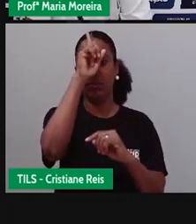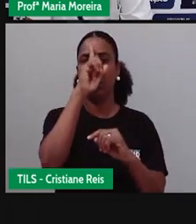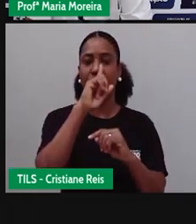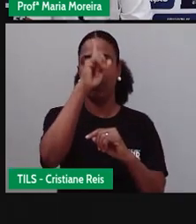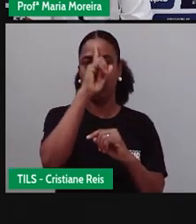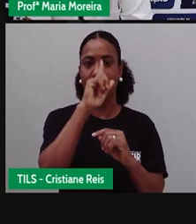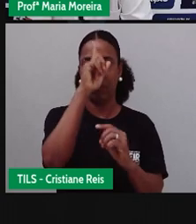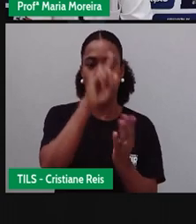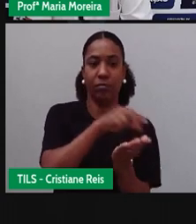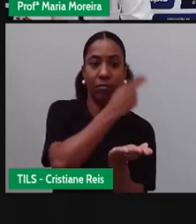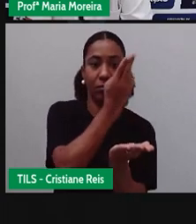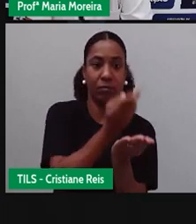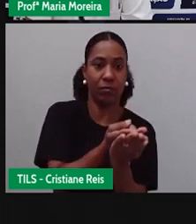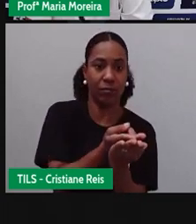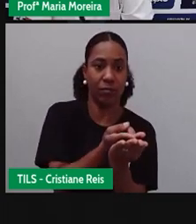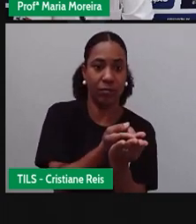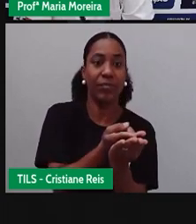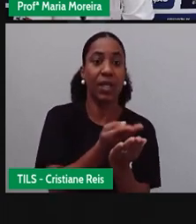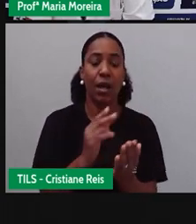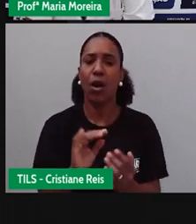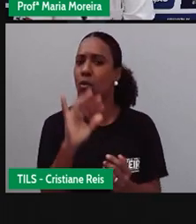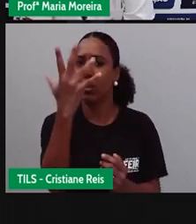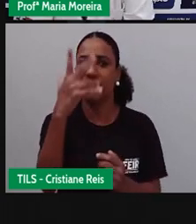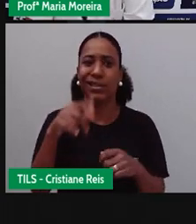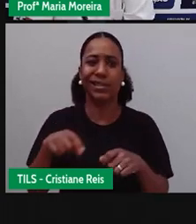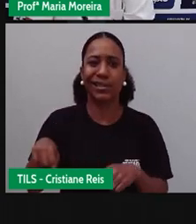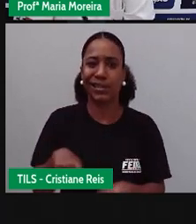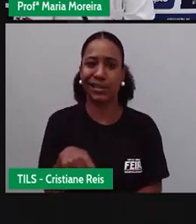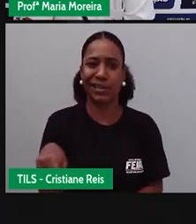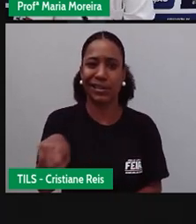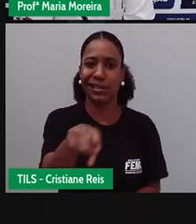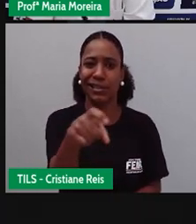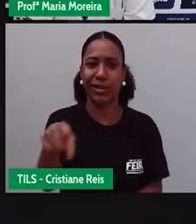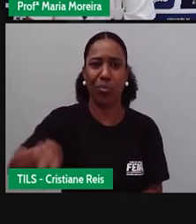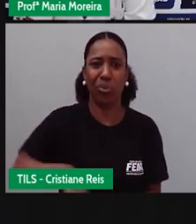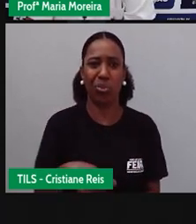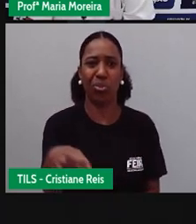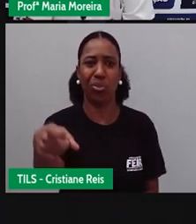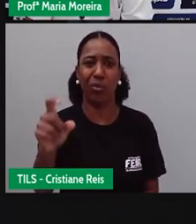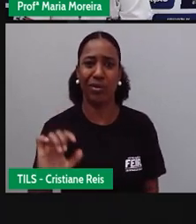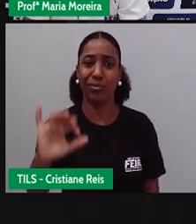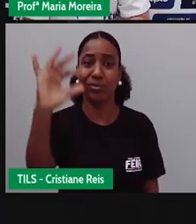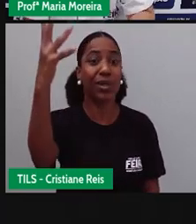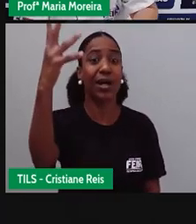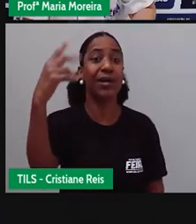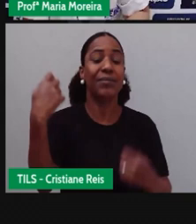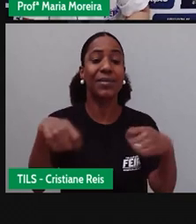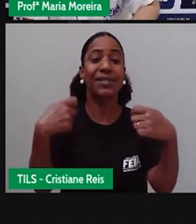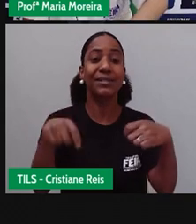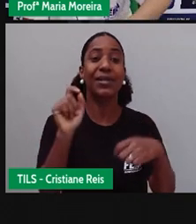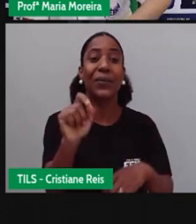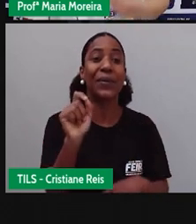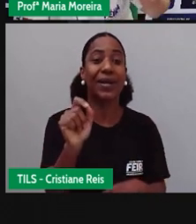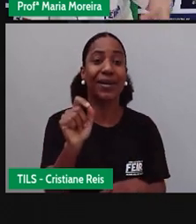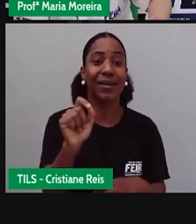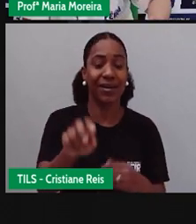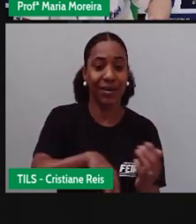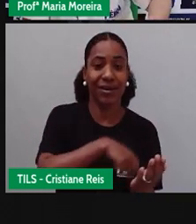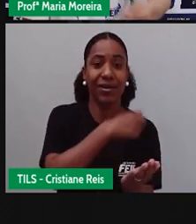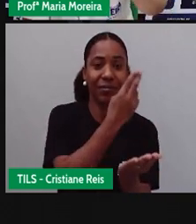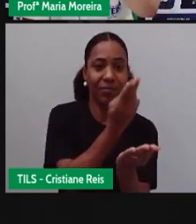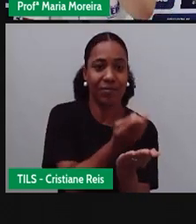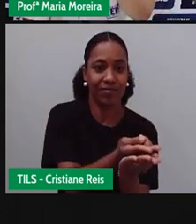moto, que é muito comum na nossa cidade, né? Precisa se imobilizar a vítima. Para quê? Para que, né? Aquela fratura, ela não